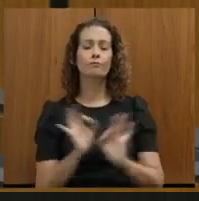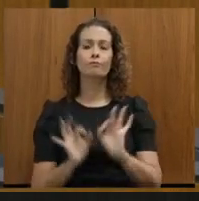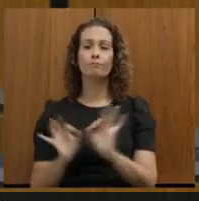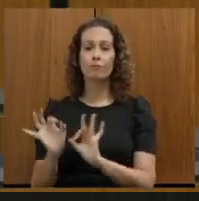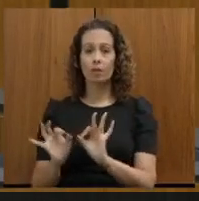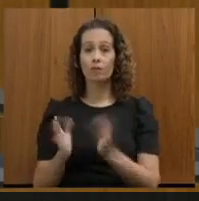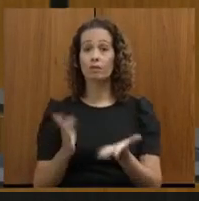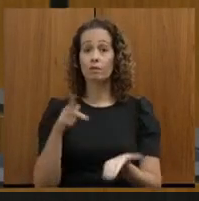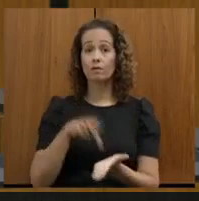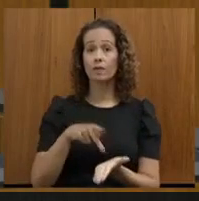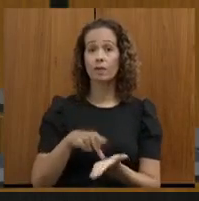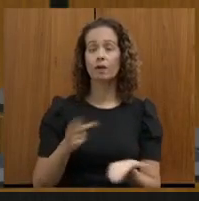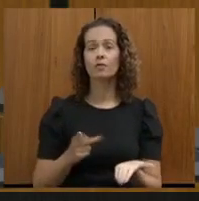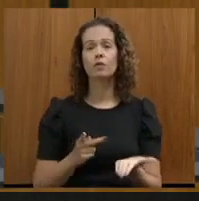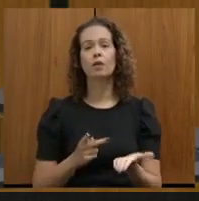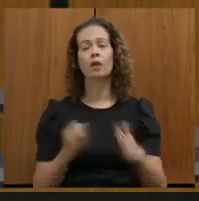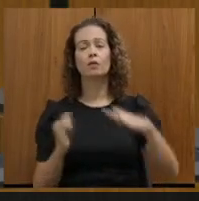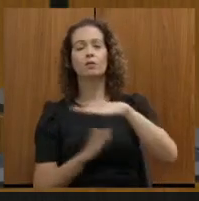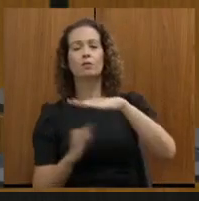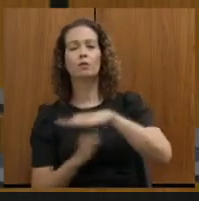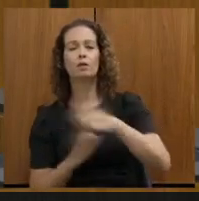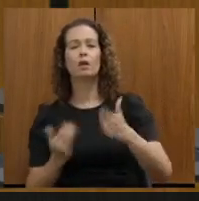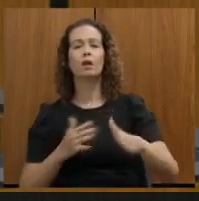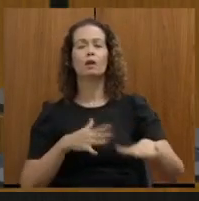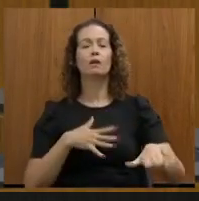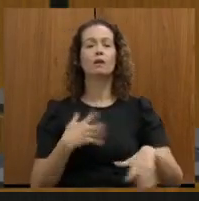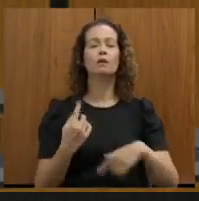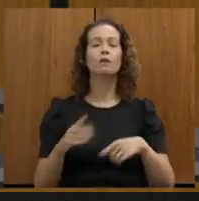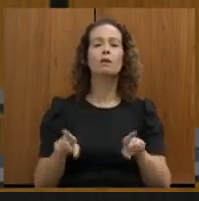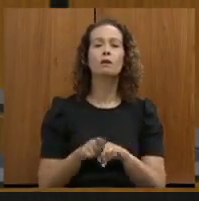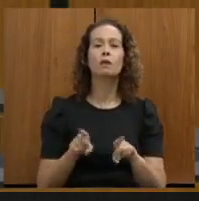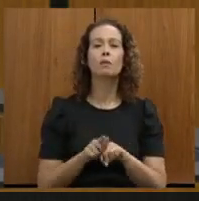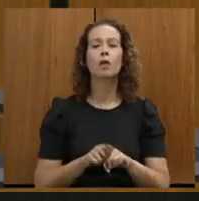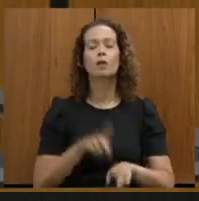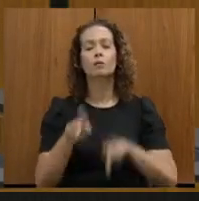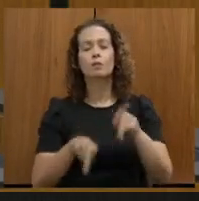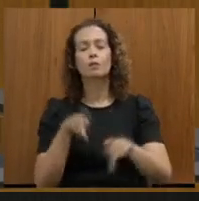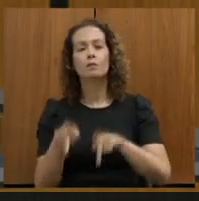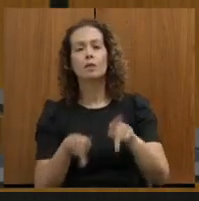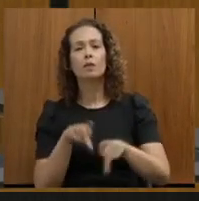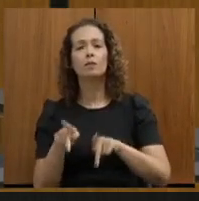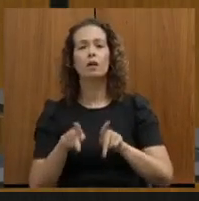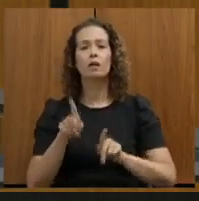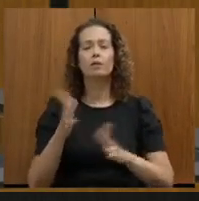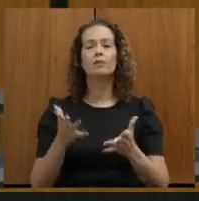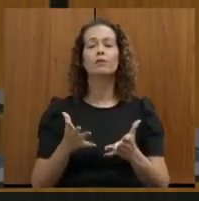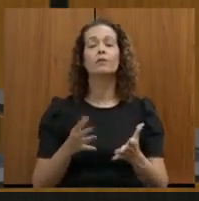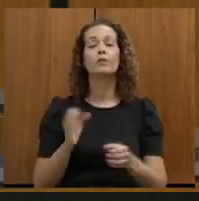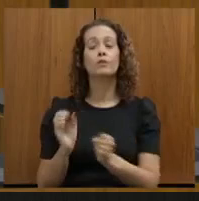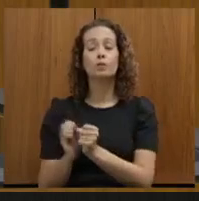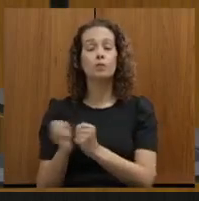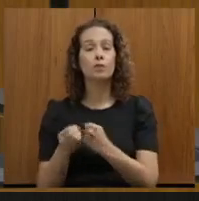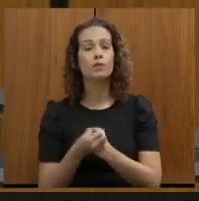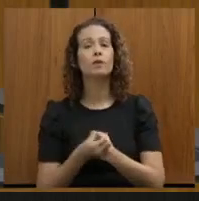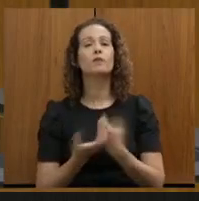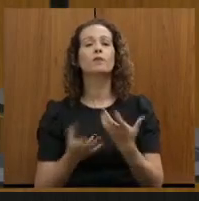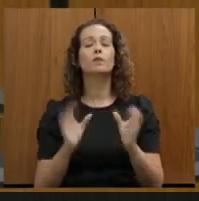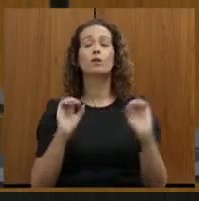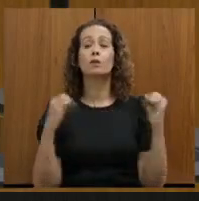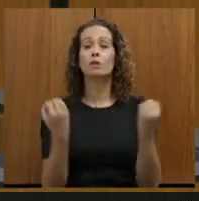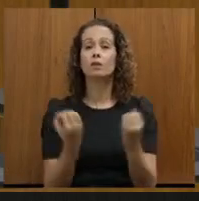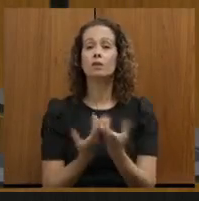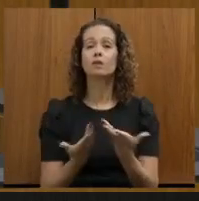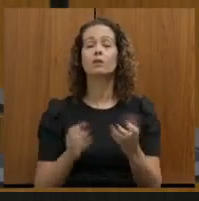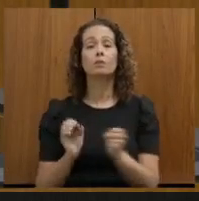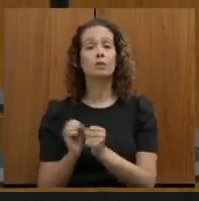de fato, as entidades e movimentos populares, não só... Também dos municípios, as organizações dos municípios,